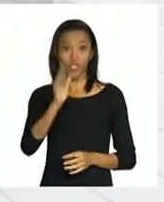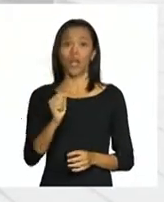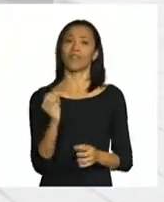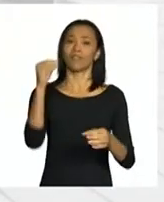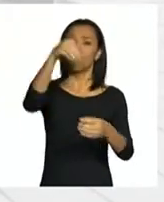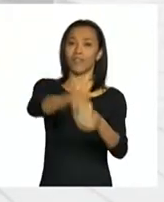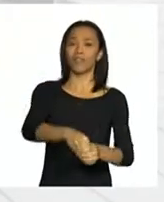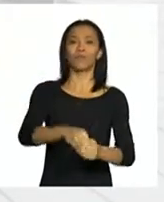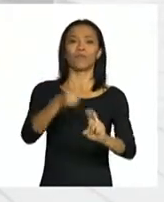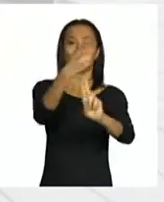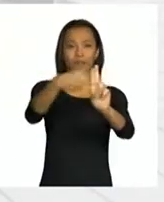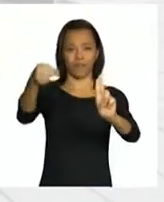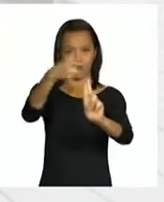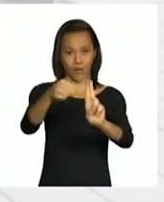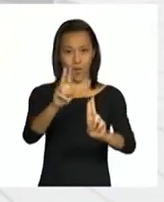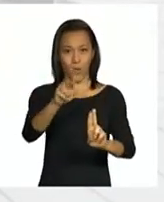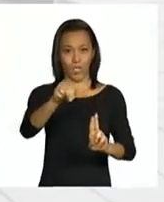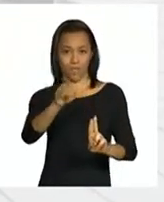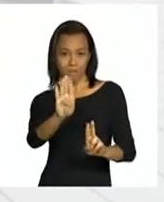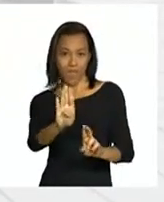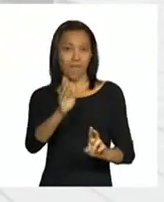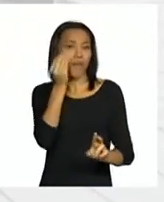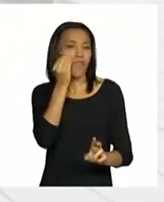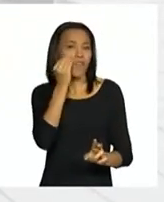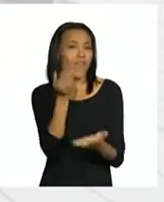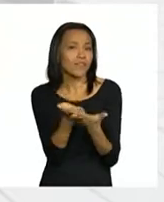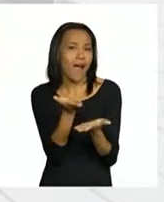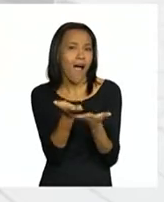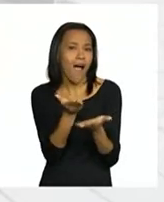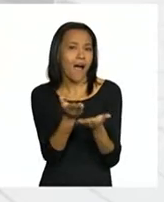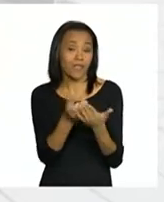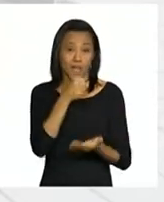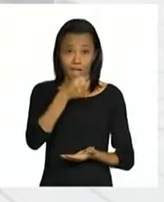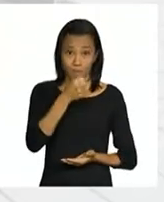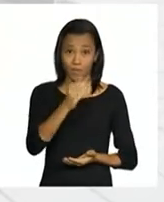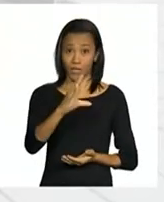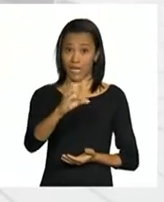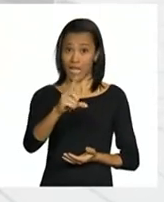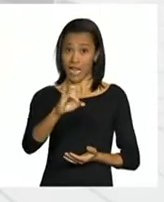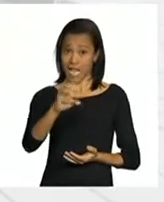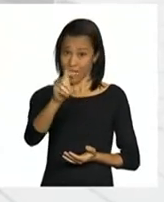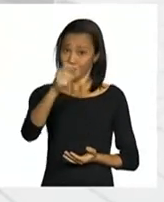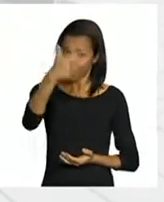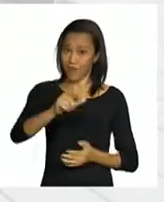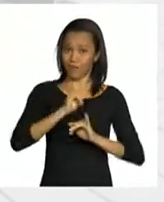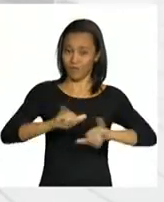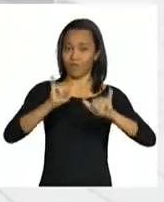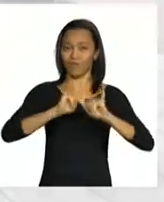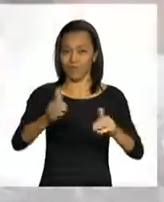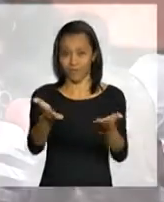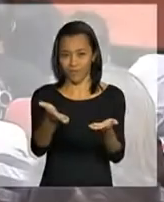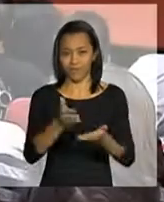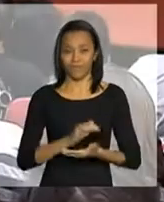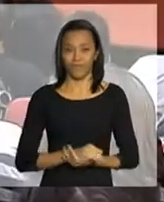Universidade de Brasília para acompanhar as aulas. A repórter Cleide Lopes tem os detalhes.